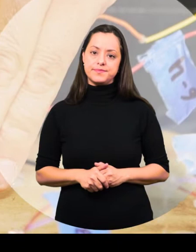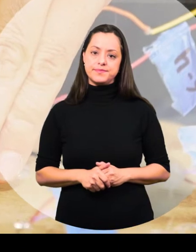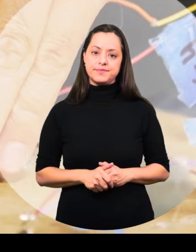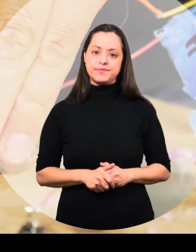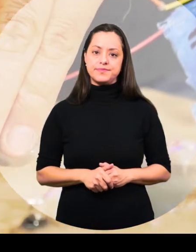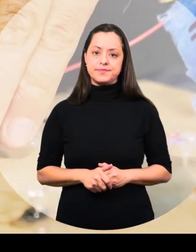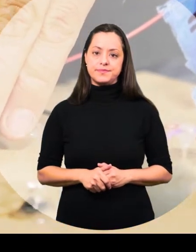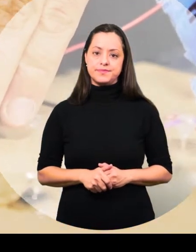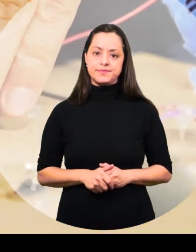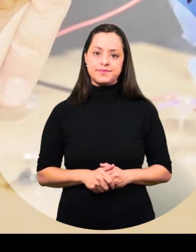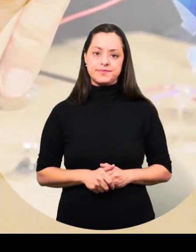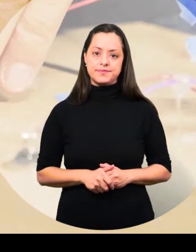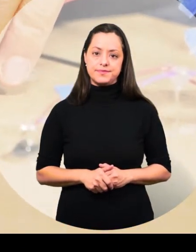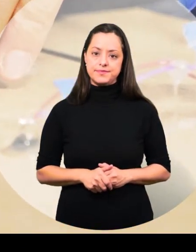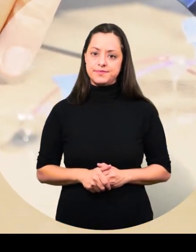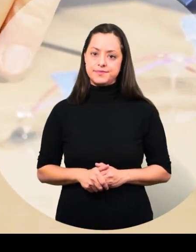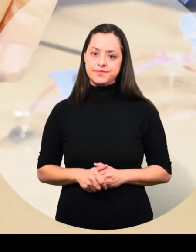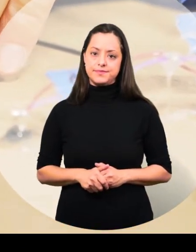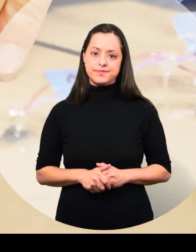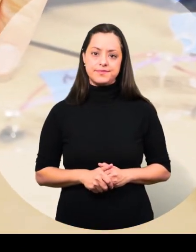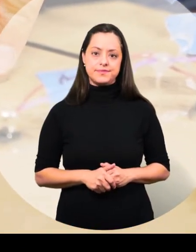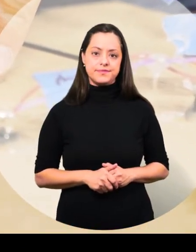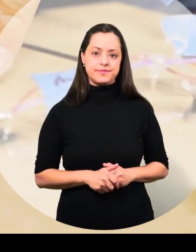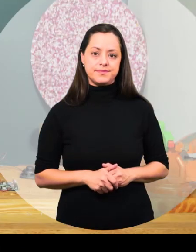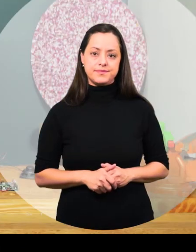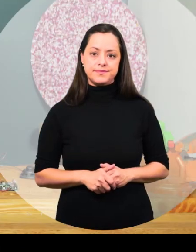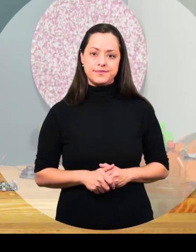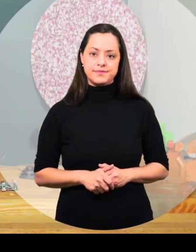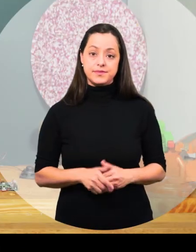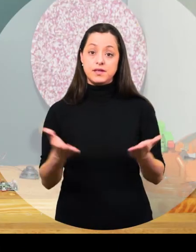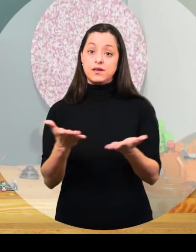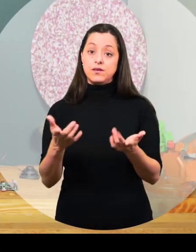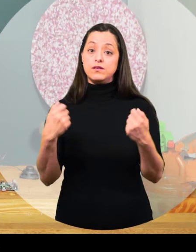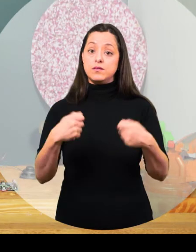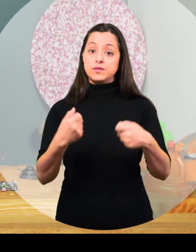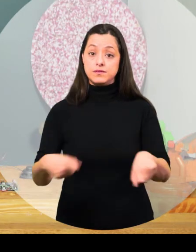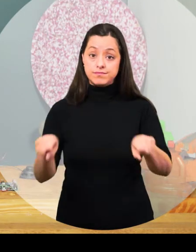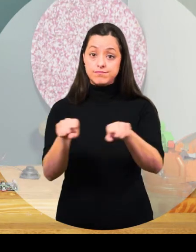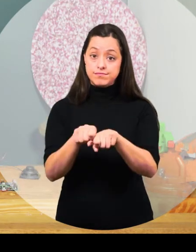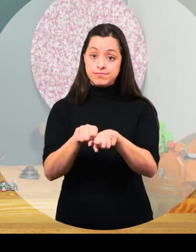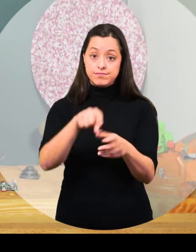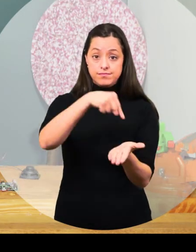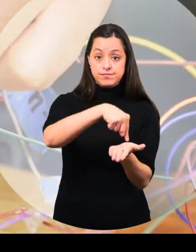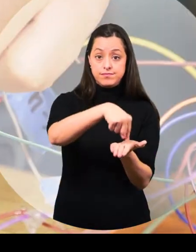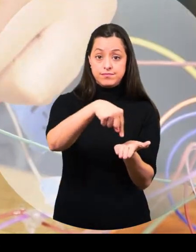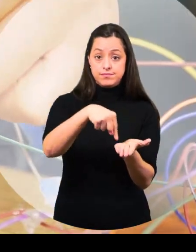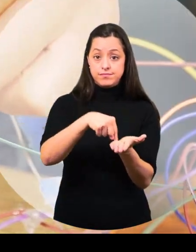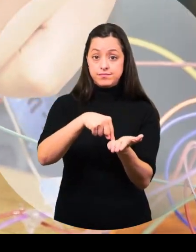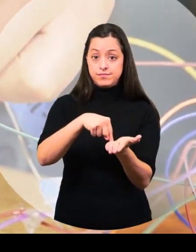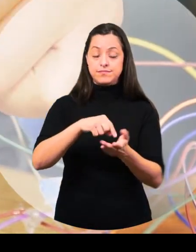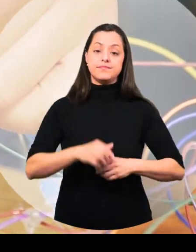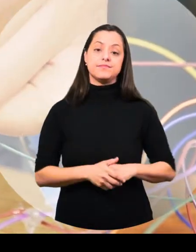Gui, cola os botões com a cola quente na parte interna da caixa. E agora a gente conecta ele na protoboard. Gui,